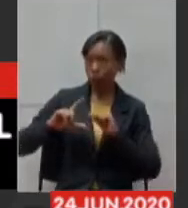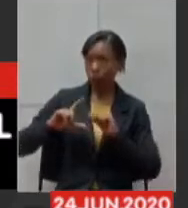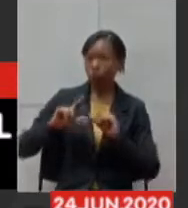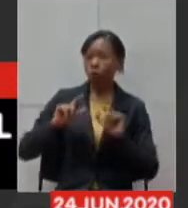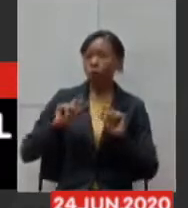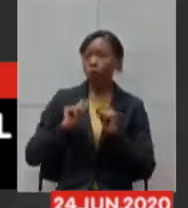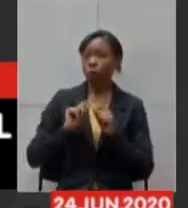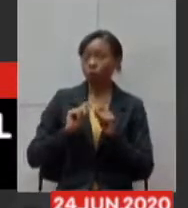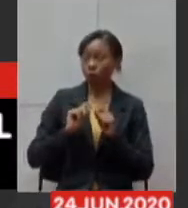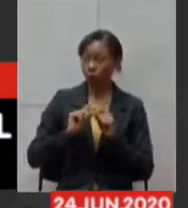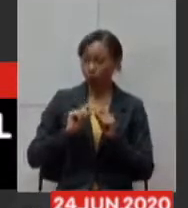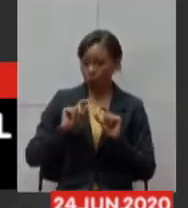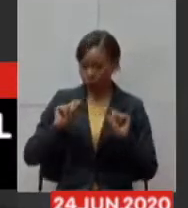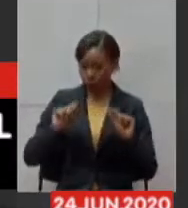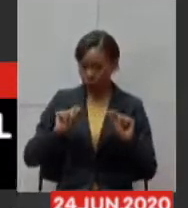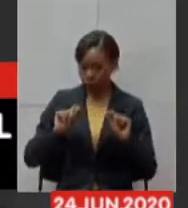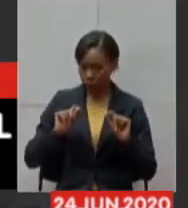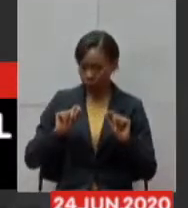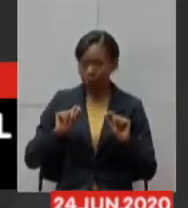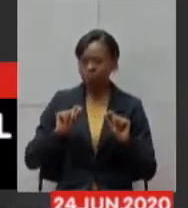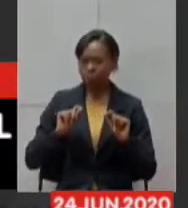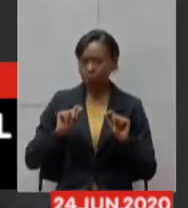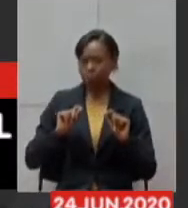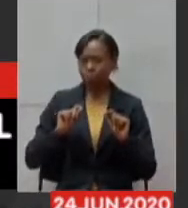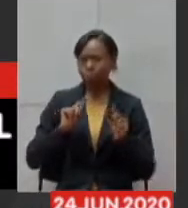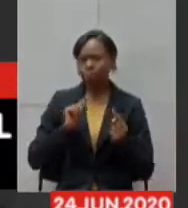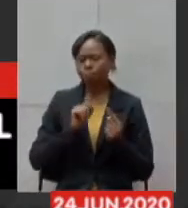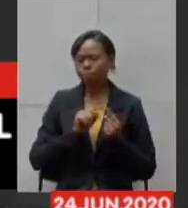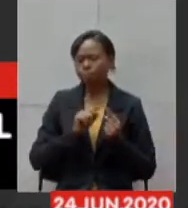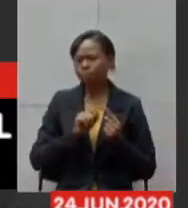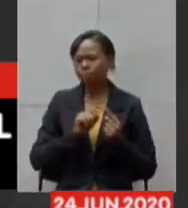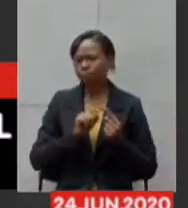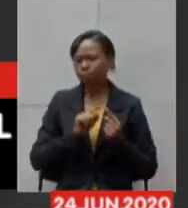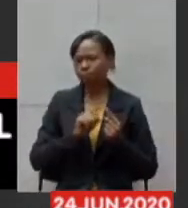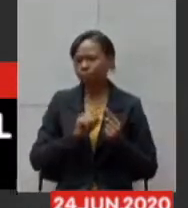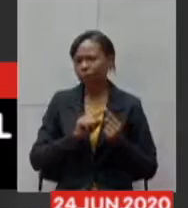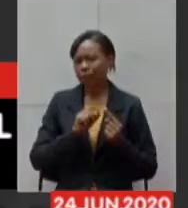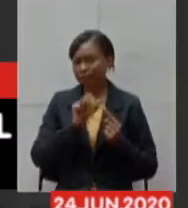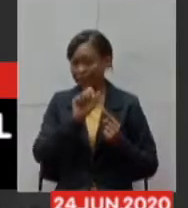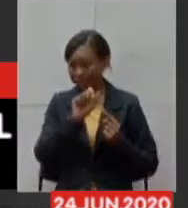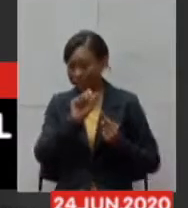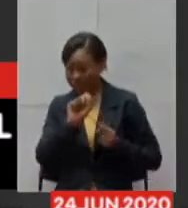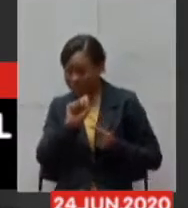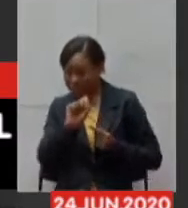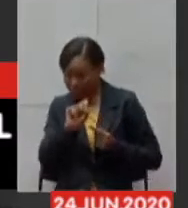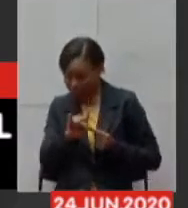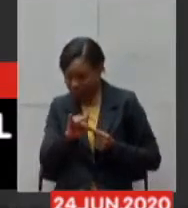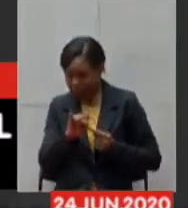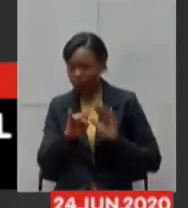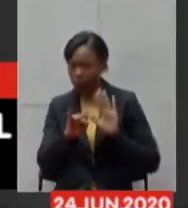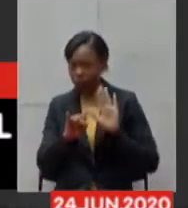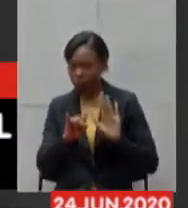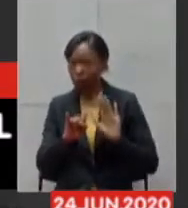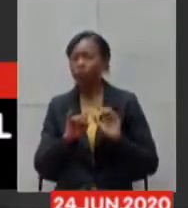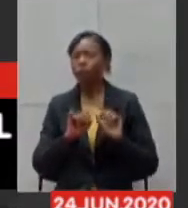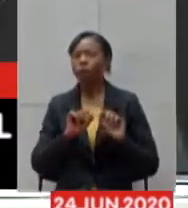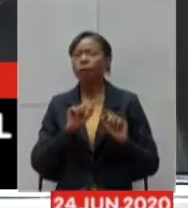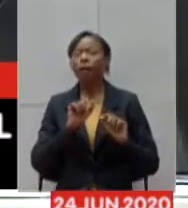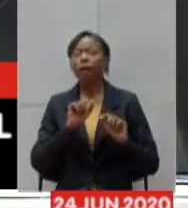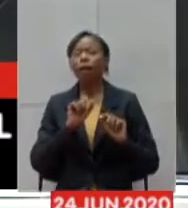nós qualificamos com condicionante ela atendia a fundação Guimarães Rosa